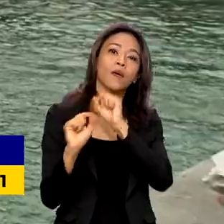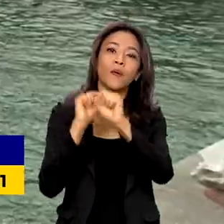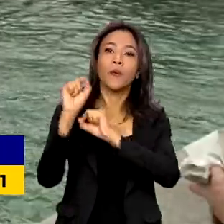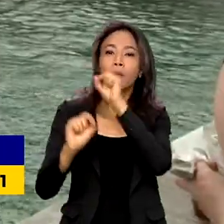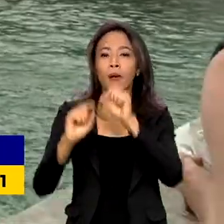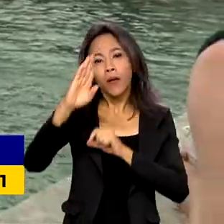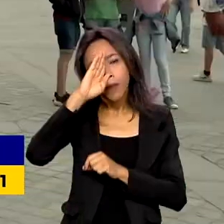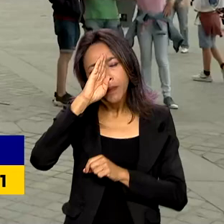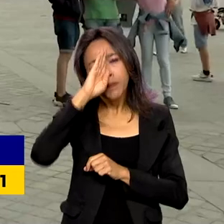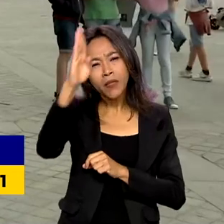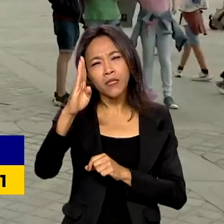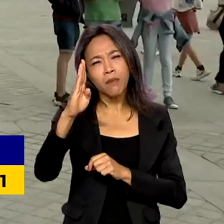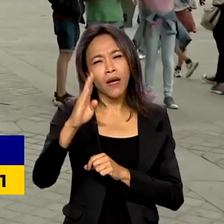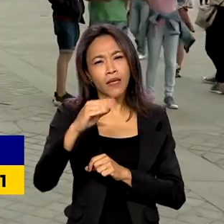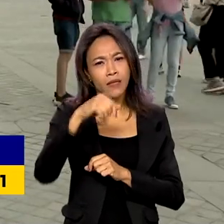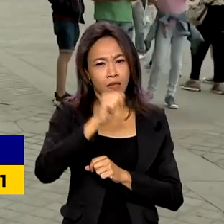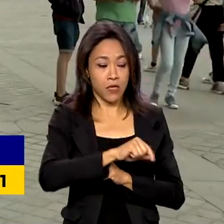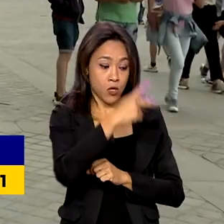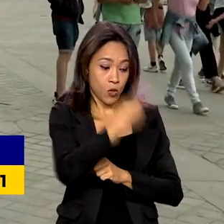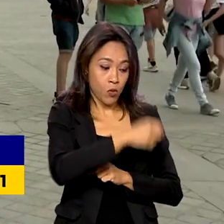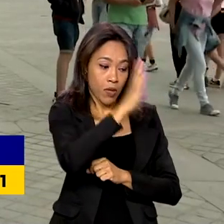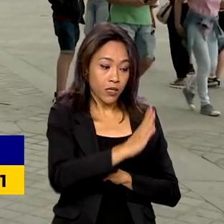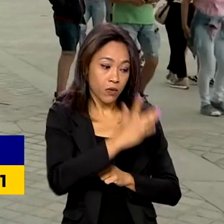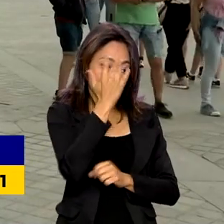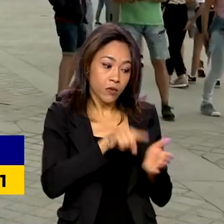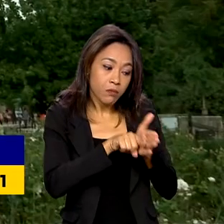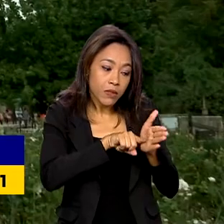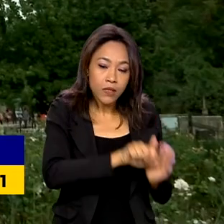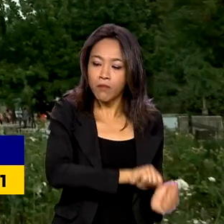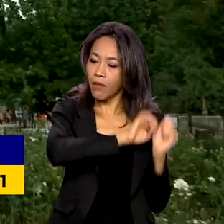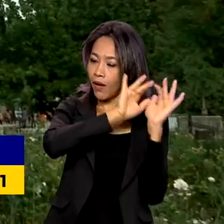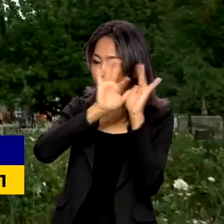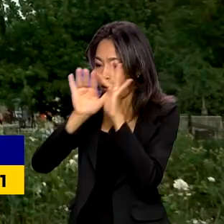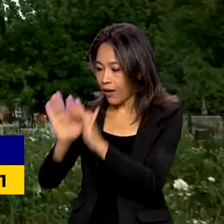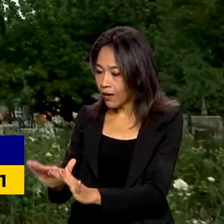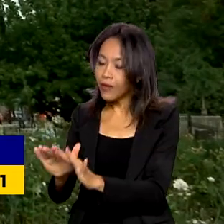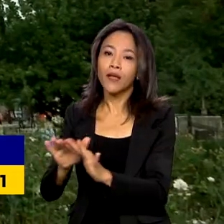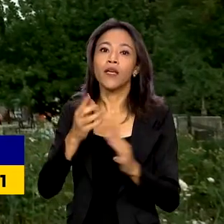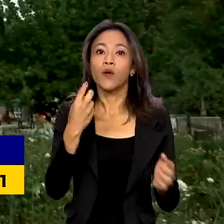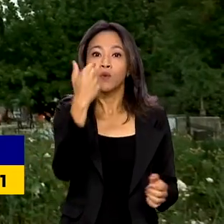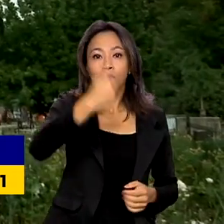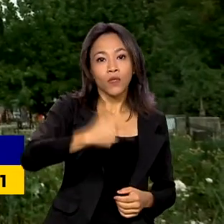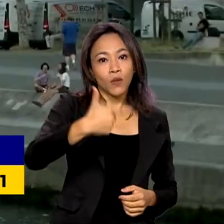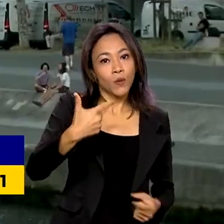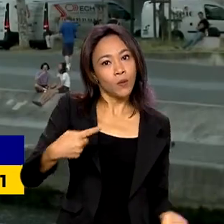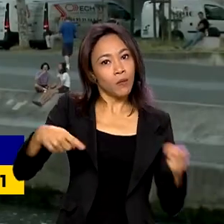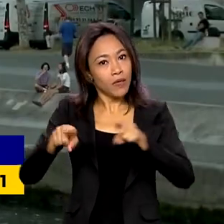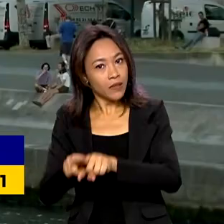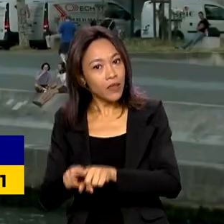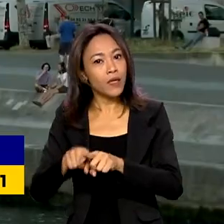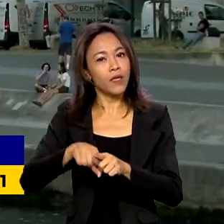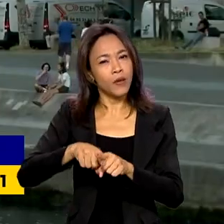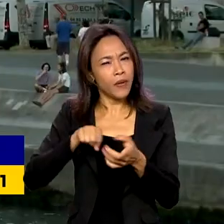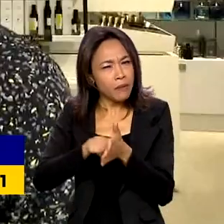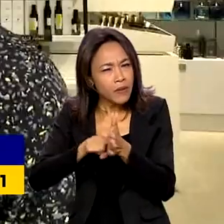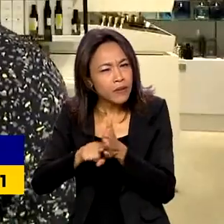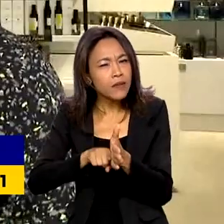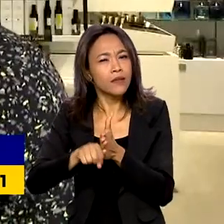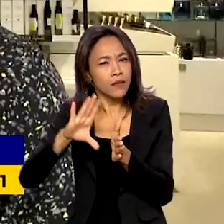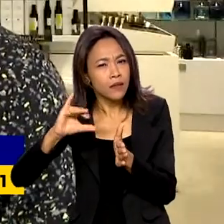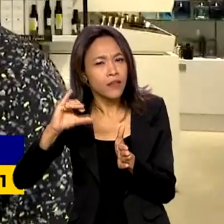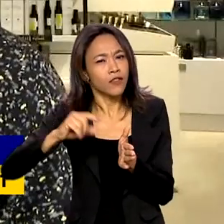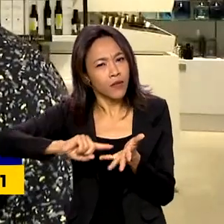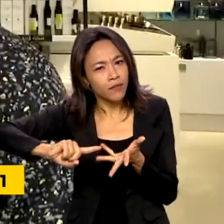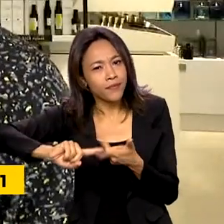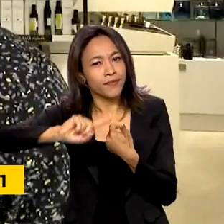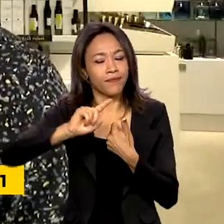principais destinos para os pesquisadores do Brasil no exterior e é o segundo parceiro do Brasil em produção científica. Acho que o